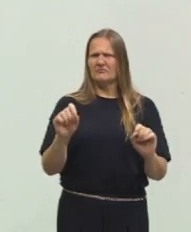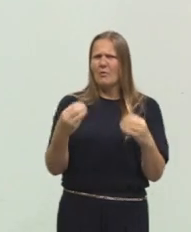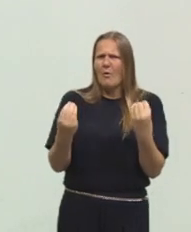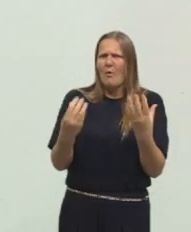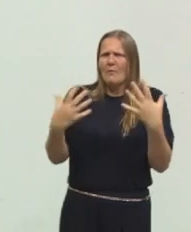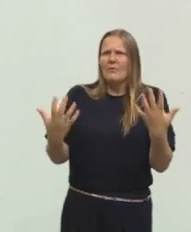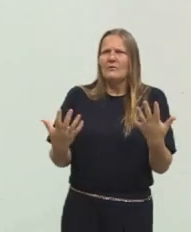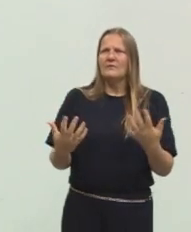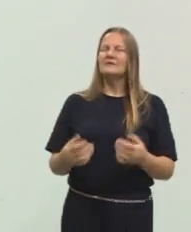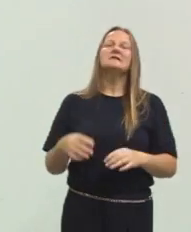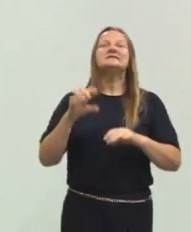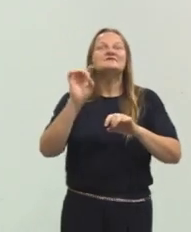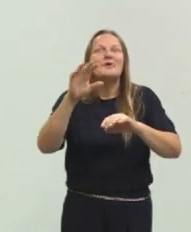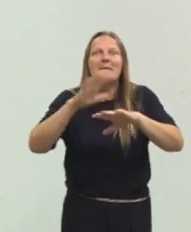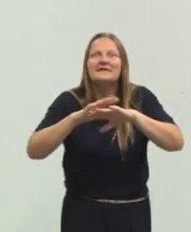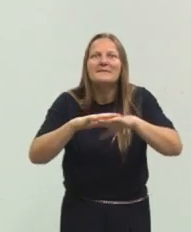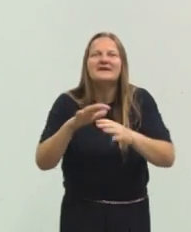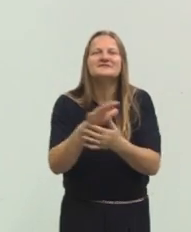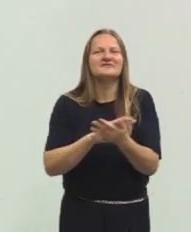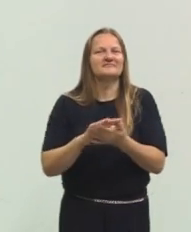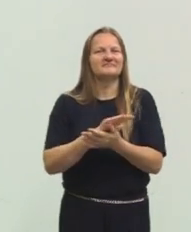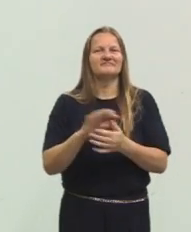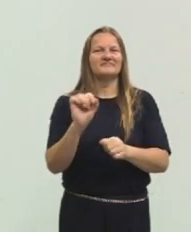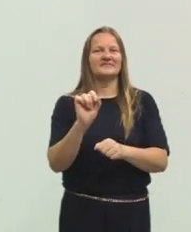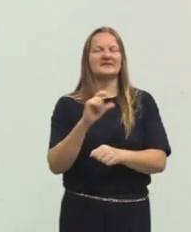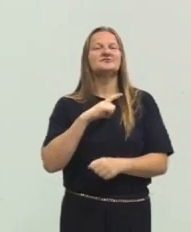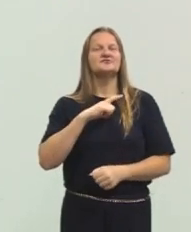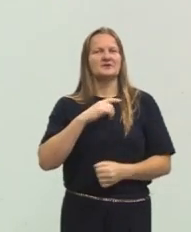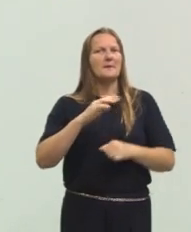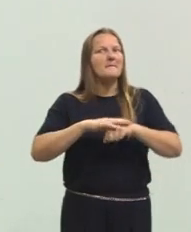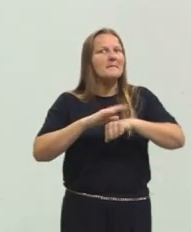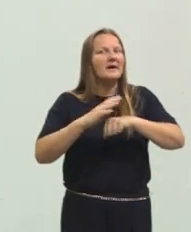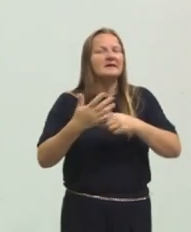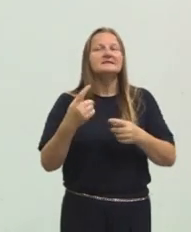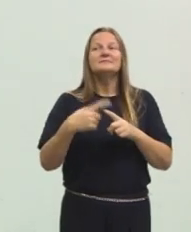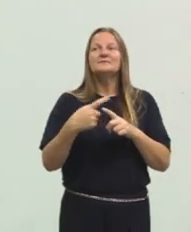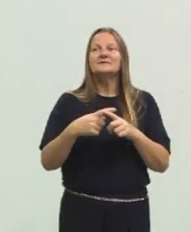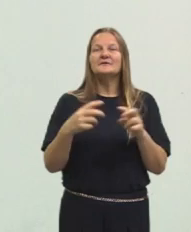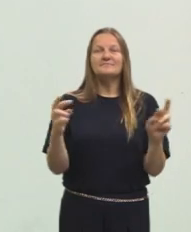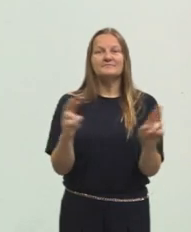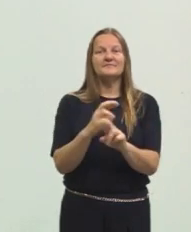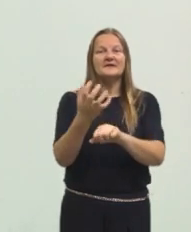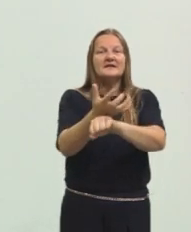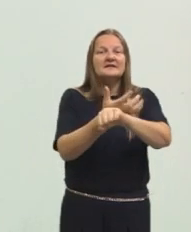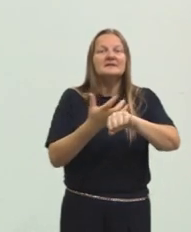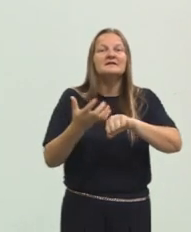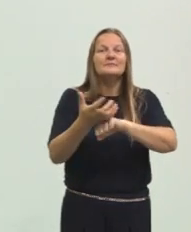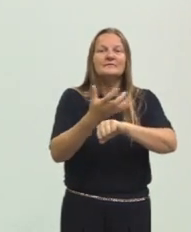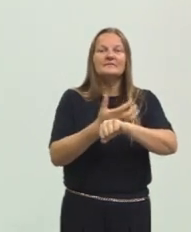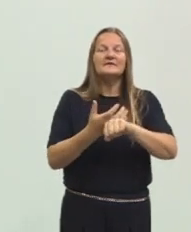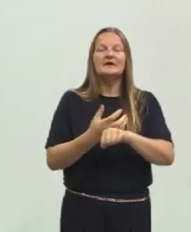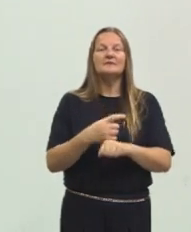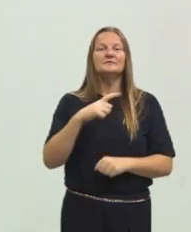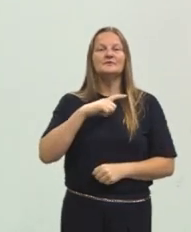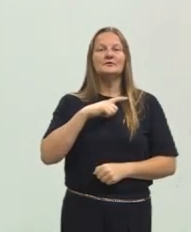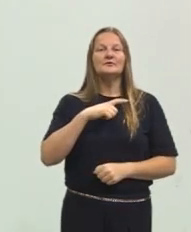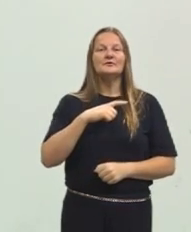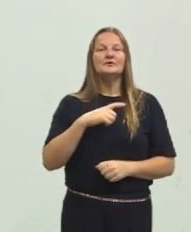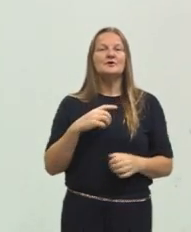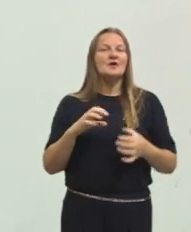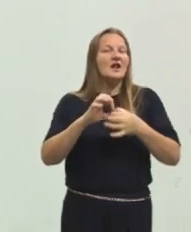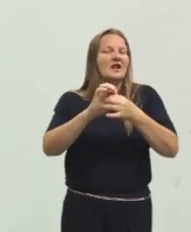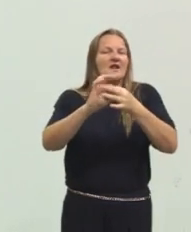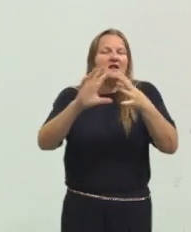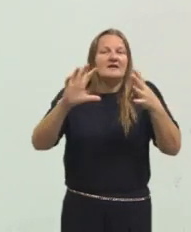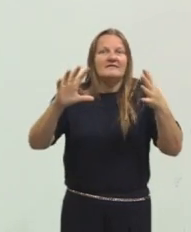era só a matemática que estava na redação. Espera aí, tinha mais. Porque a interdisciplinaridade, ela andou livre,